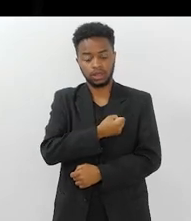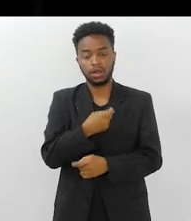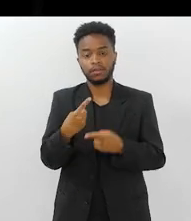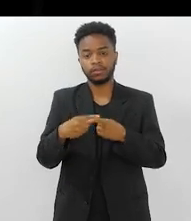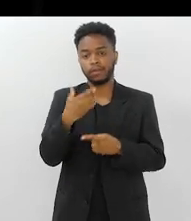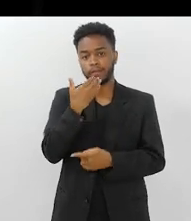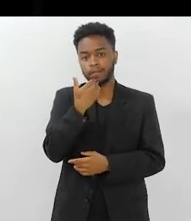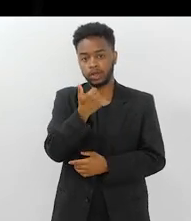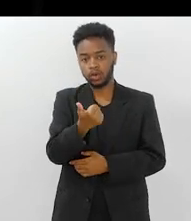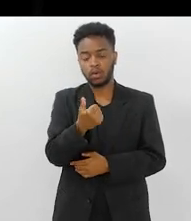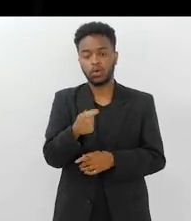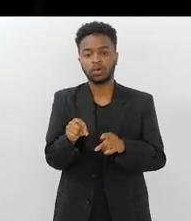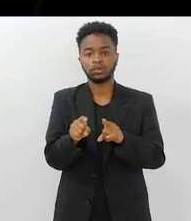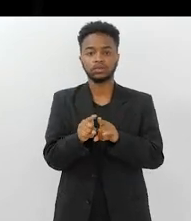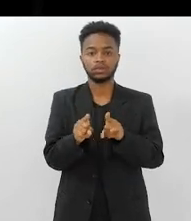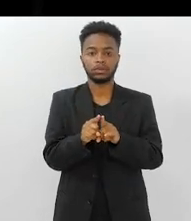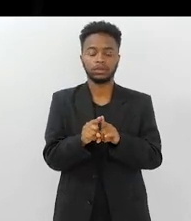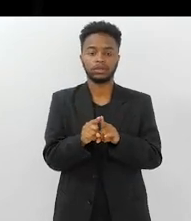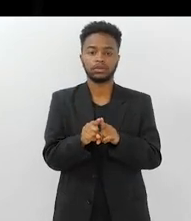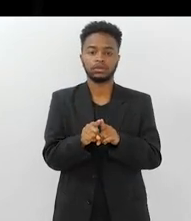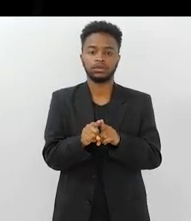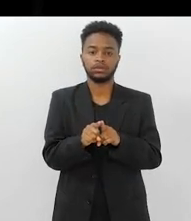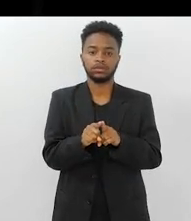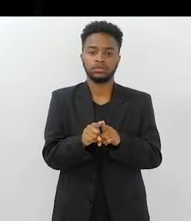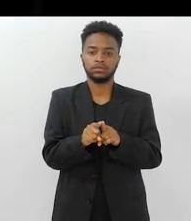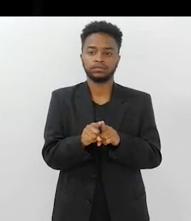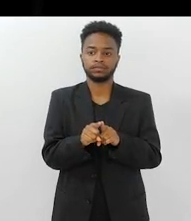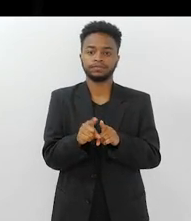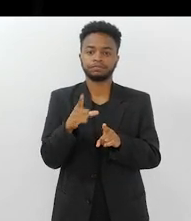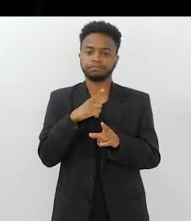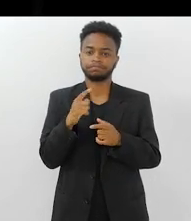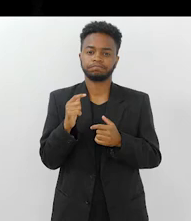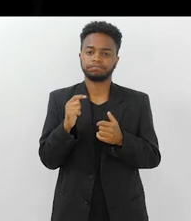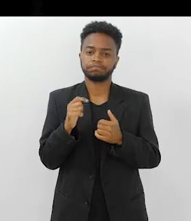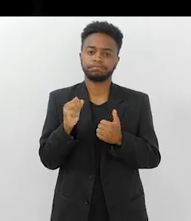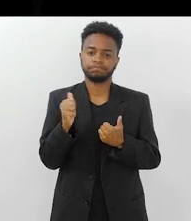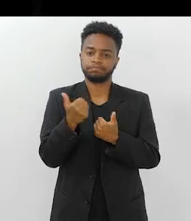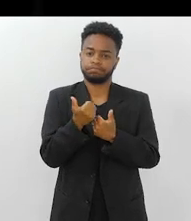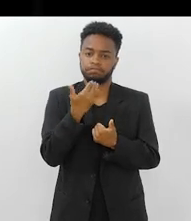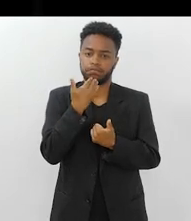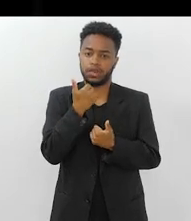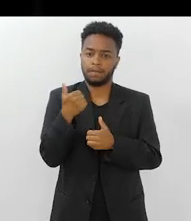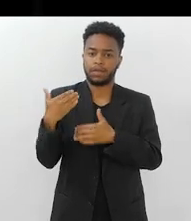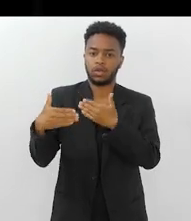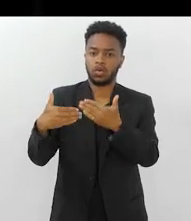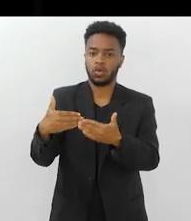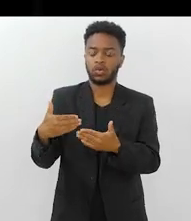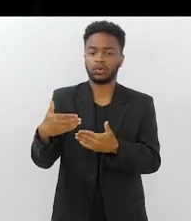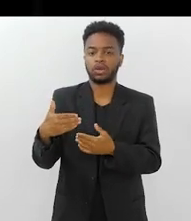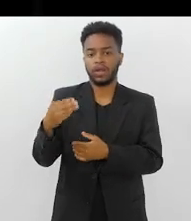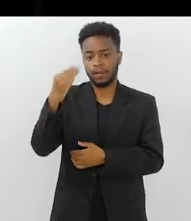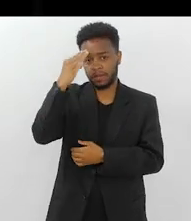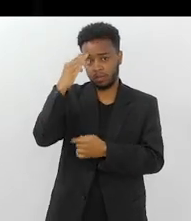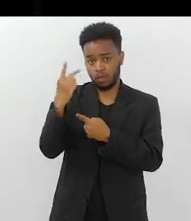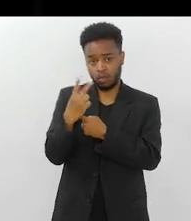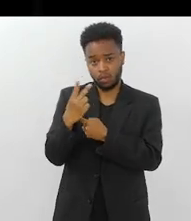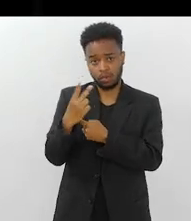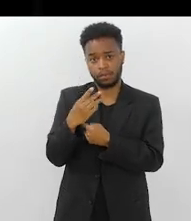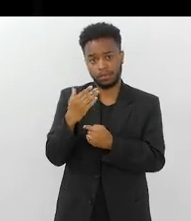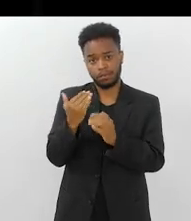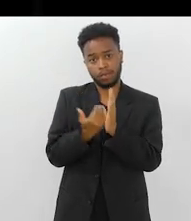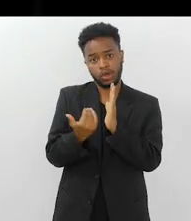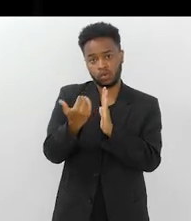melhor, né? Promove um fortalecimento e uma memória imunológica maior,